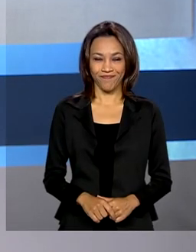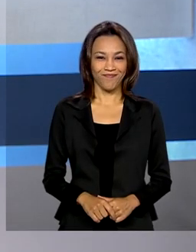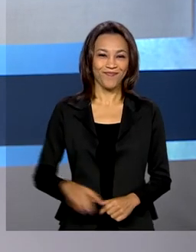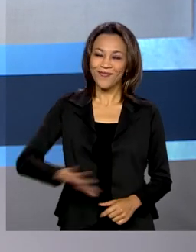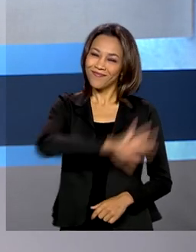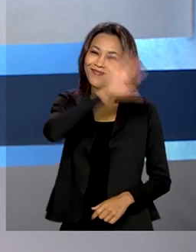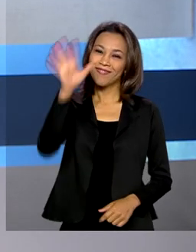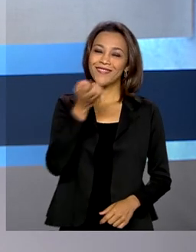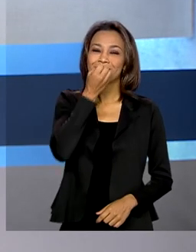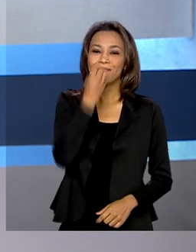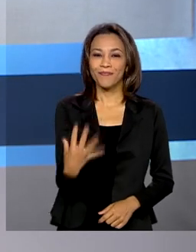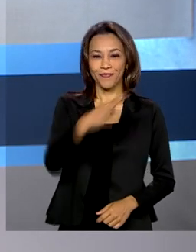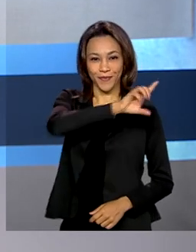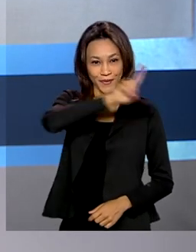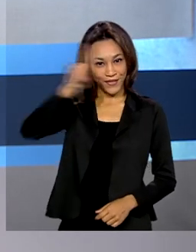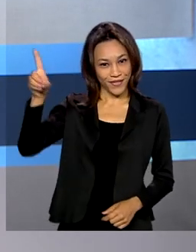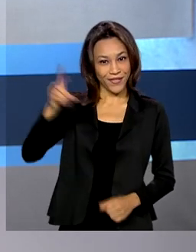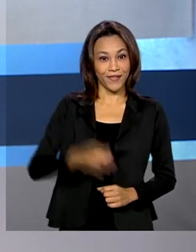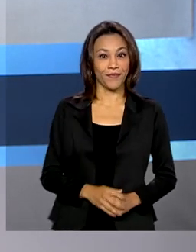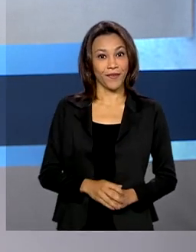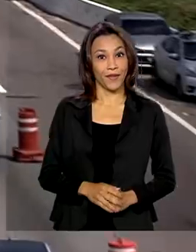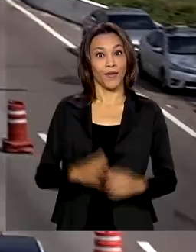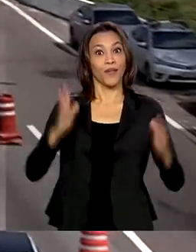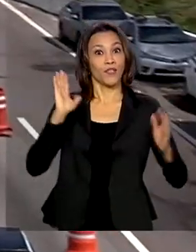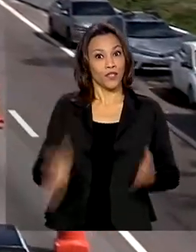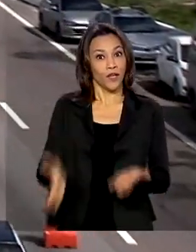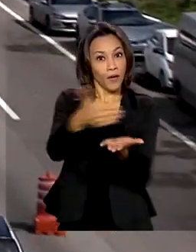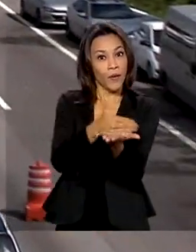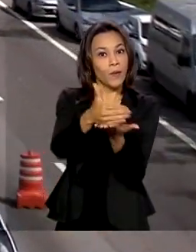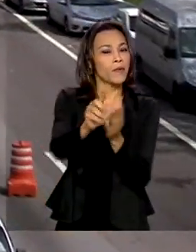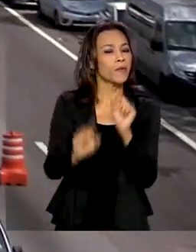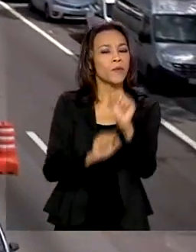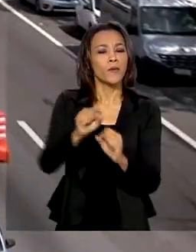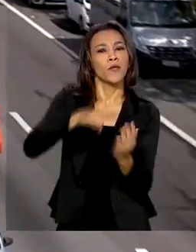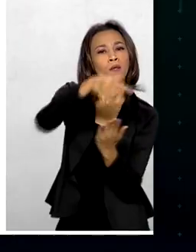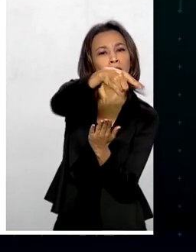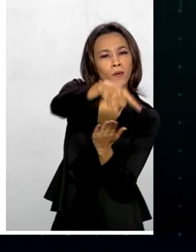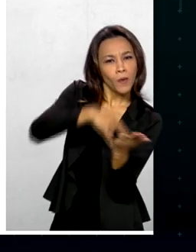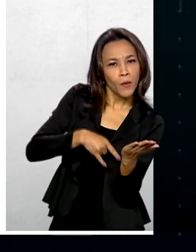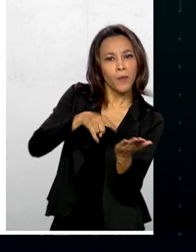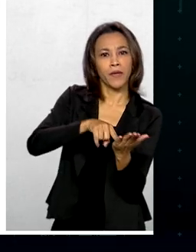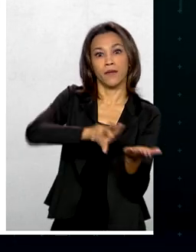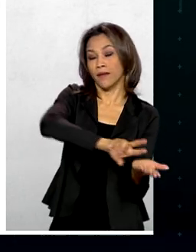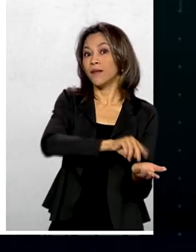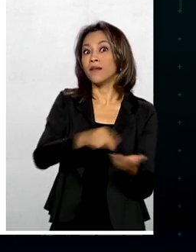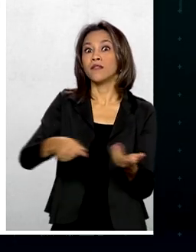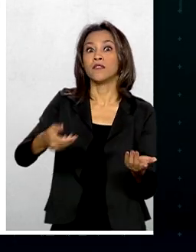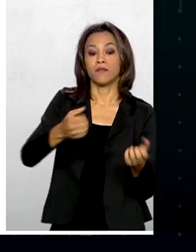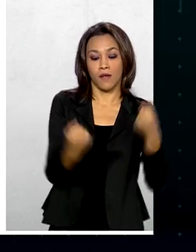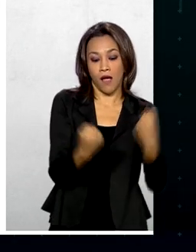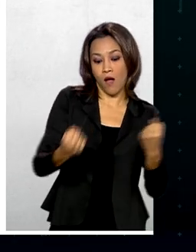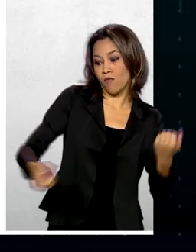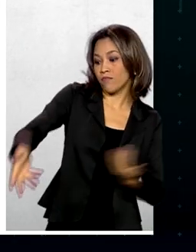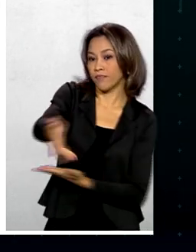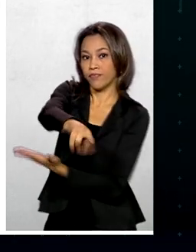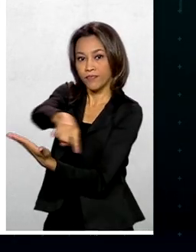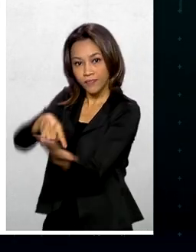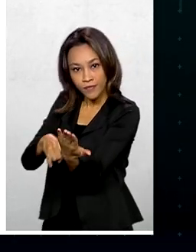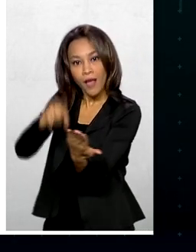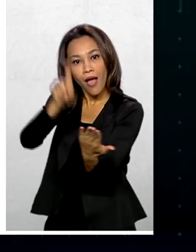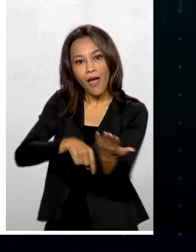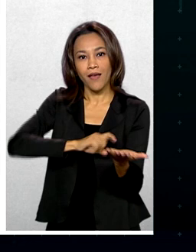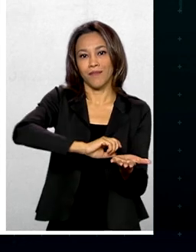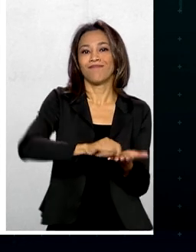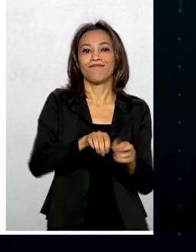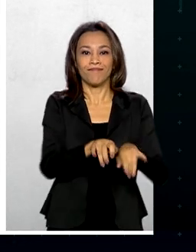Olá, bom dia. A partir de agora, documentos de registro e transferência de veículos serão digitais. É